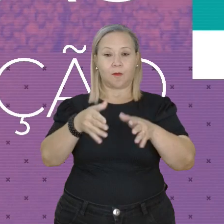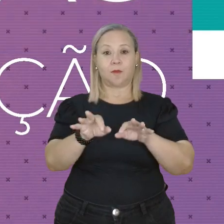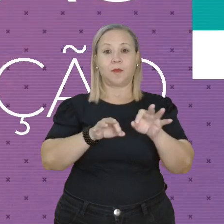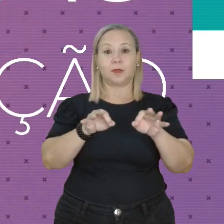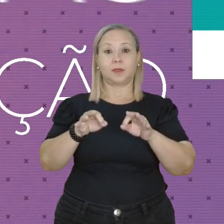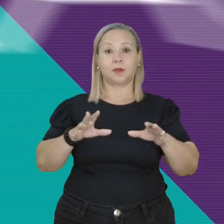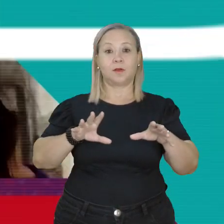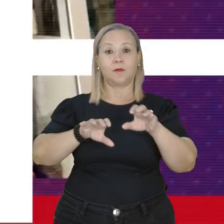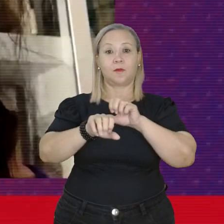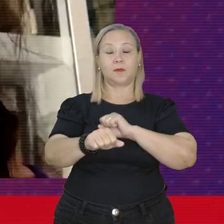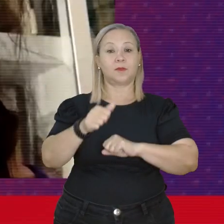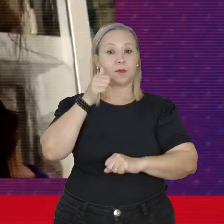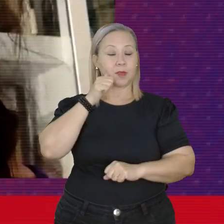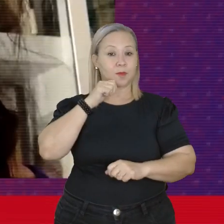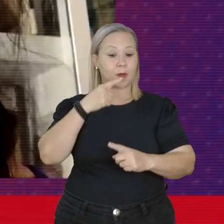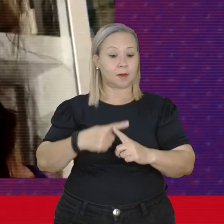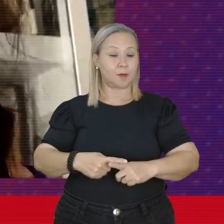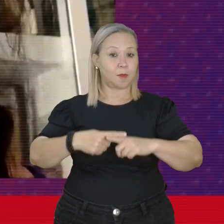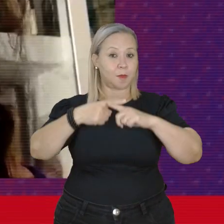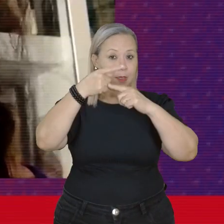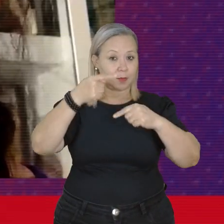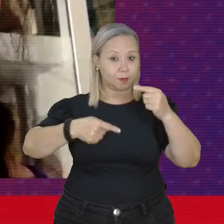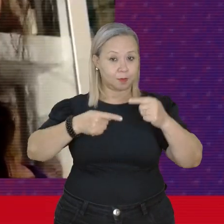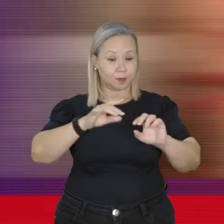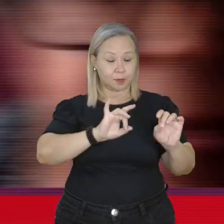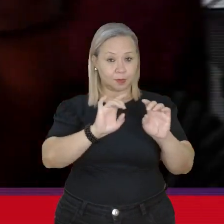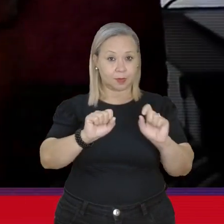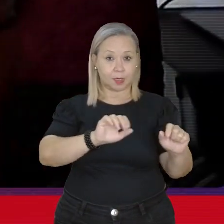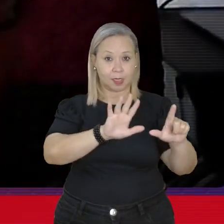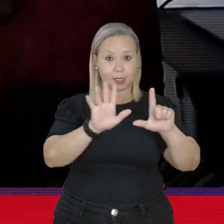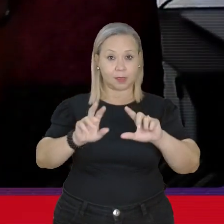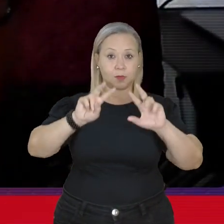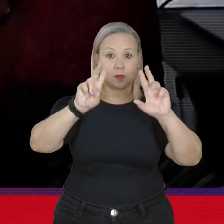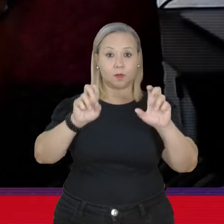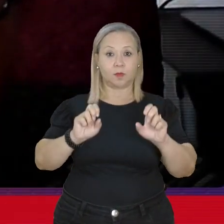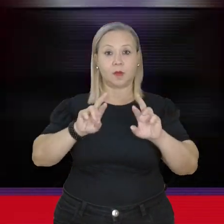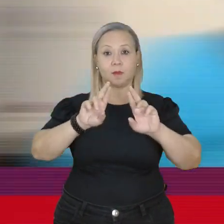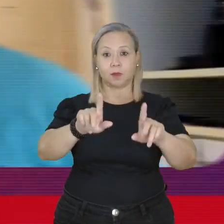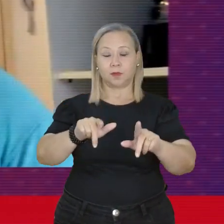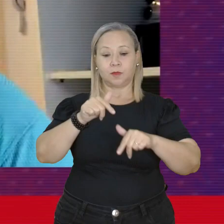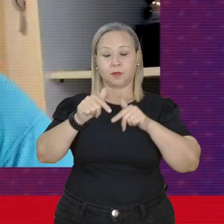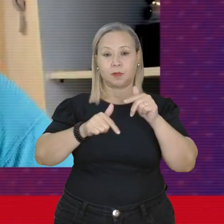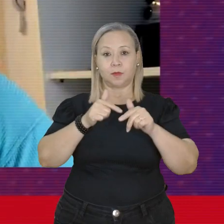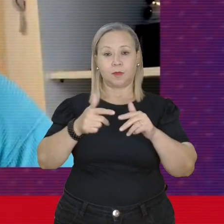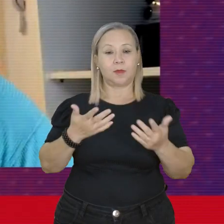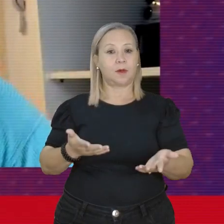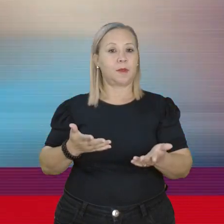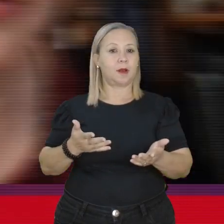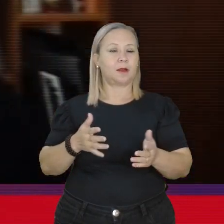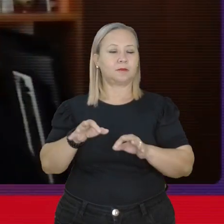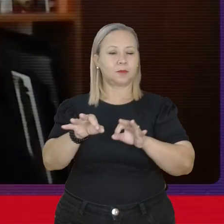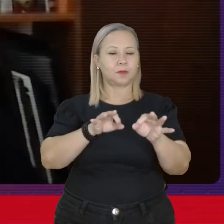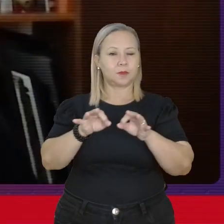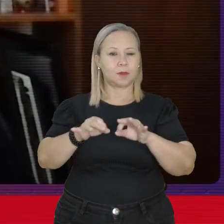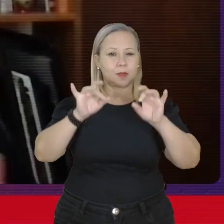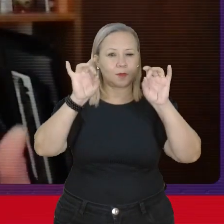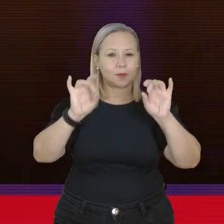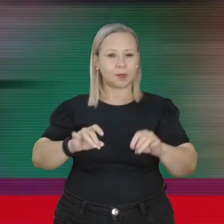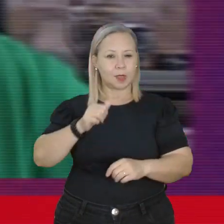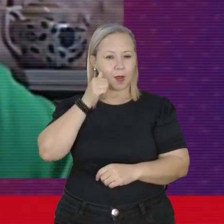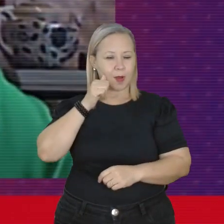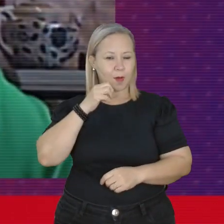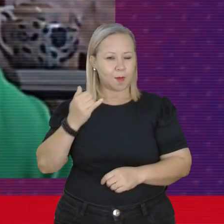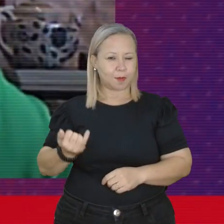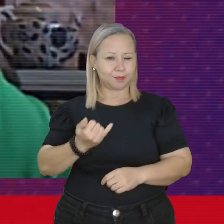formação das mulheres para a disputa política. A cada semana, um tema diferente será trabalhado em aulas preparadas por especialistas e mulheres de